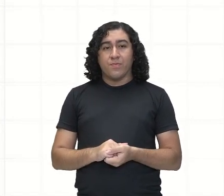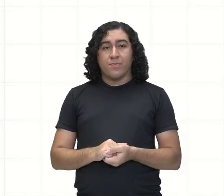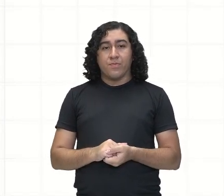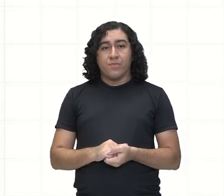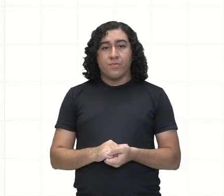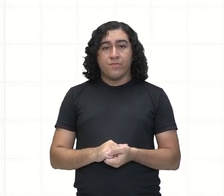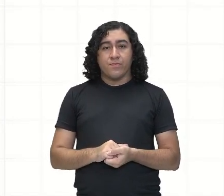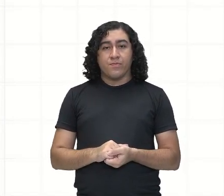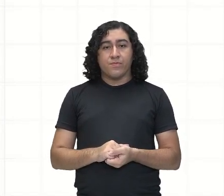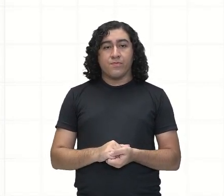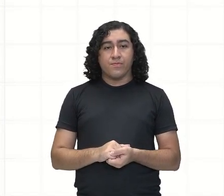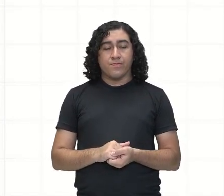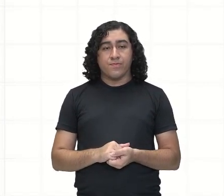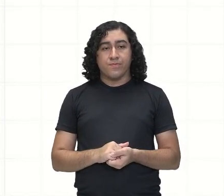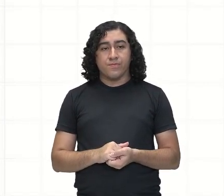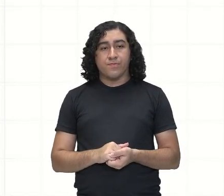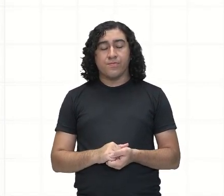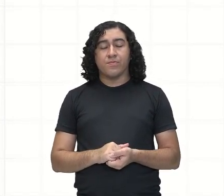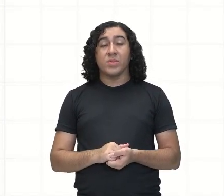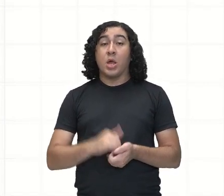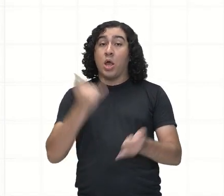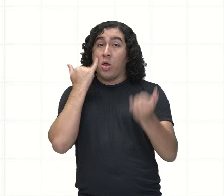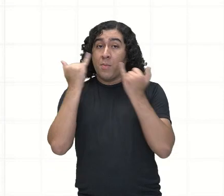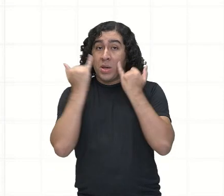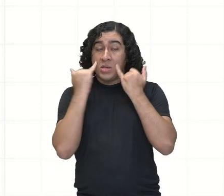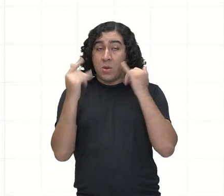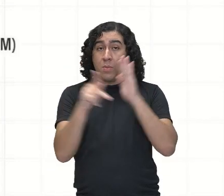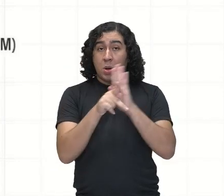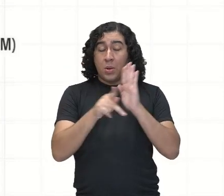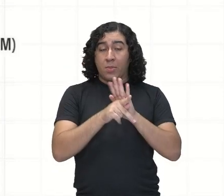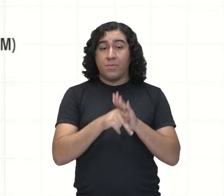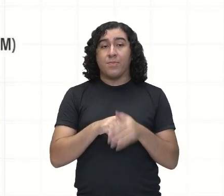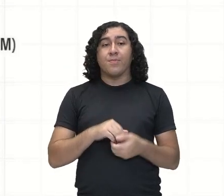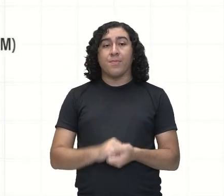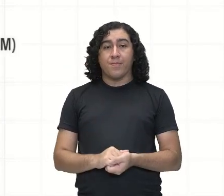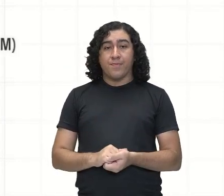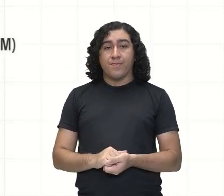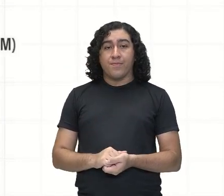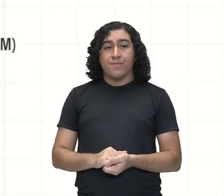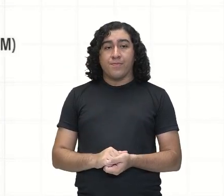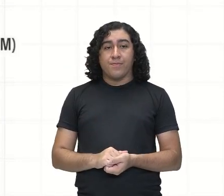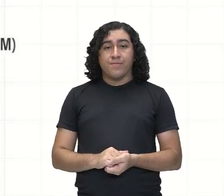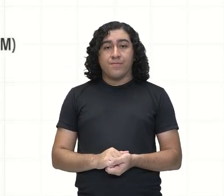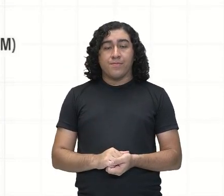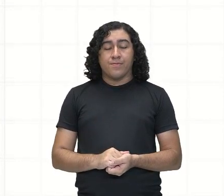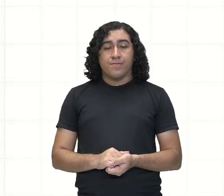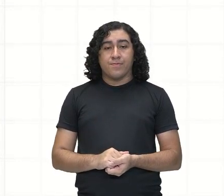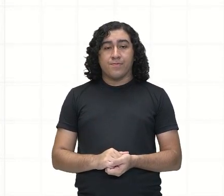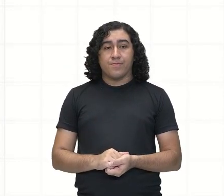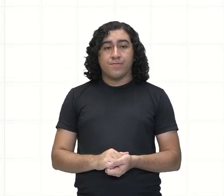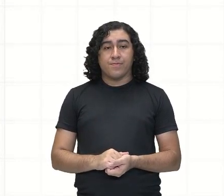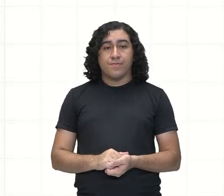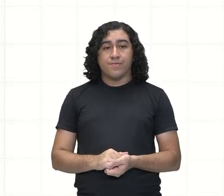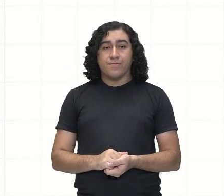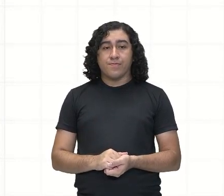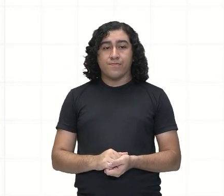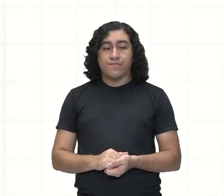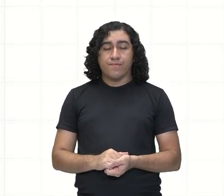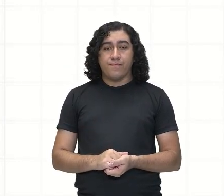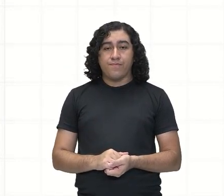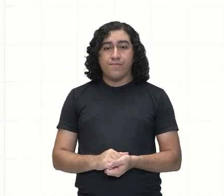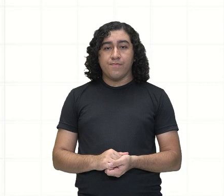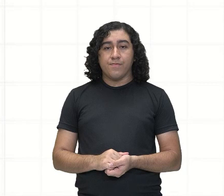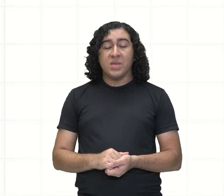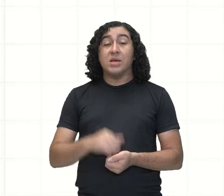Dados do problema de novo, tá? Vejam aqui, ó. Aqui está a leitura. E olha só. Aqui você